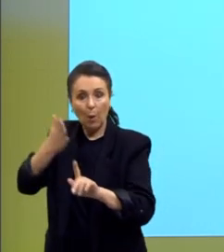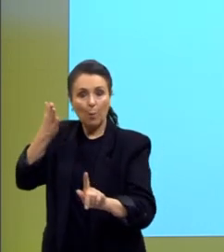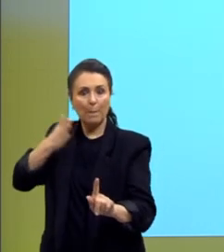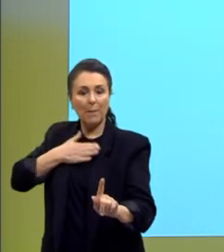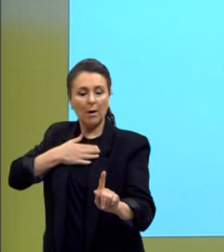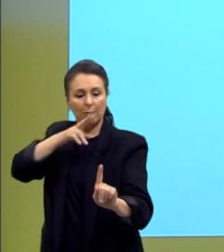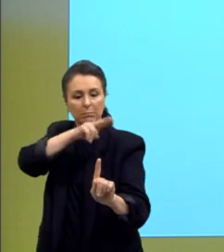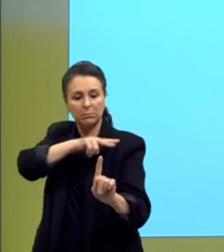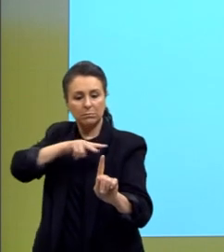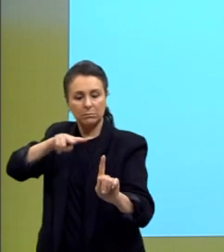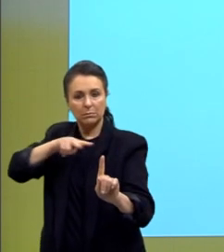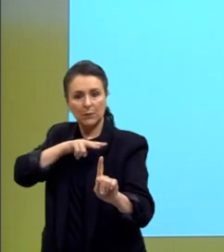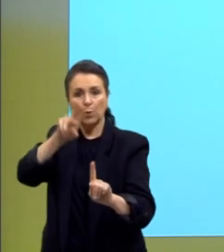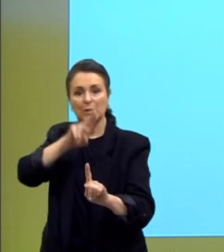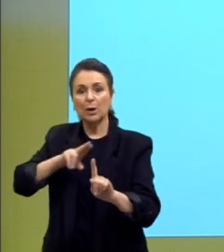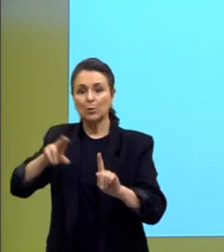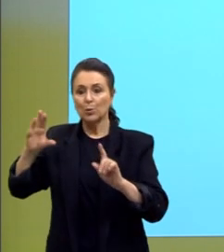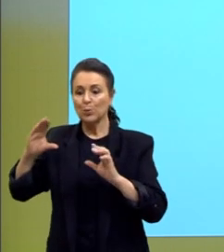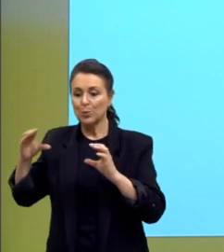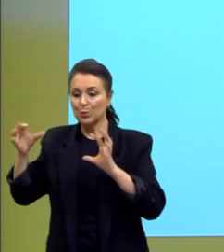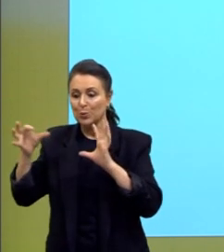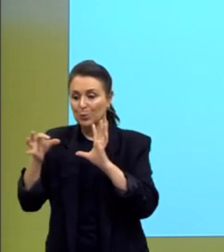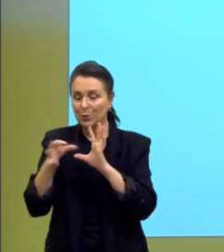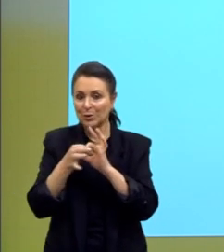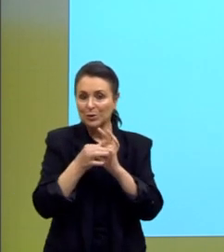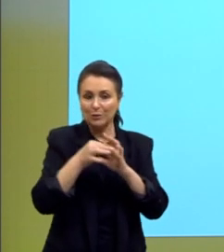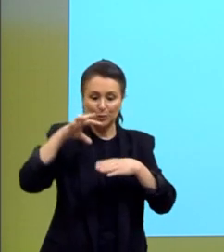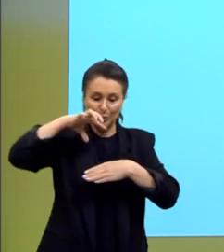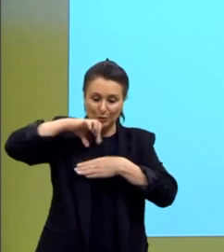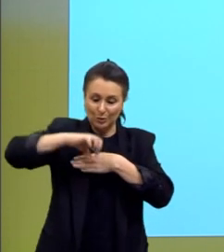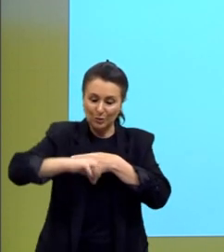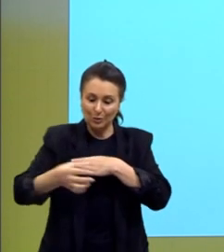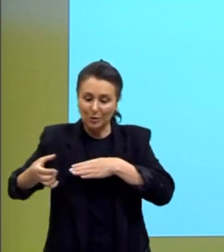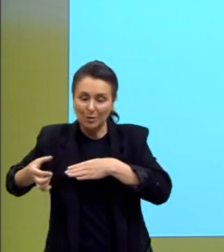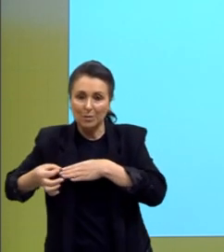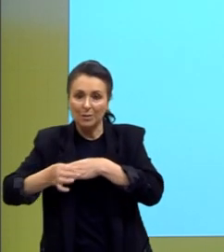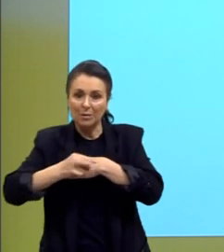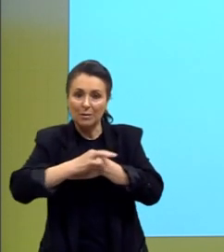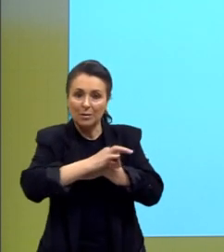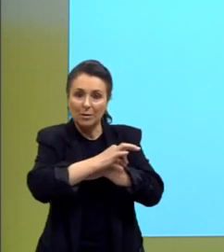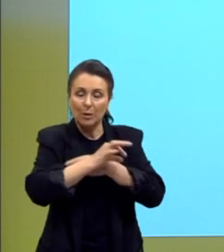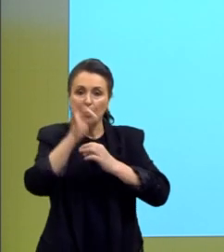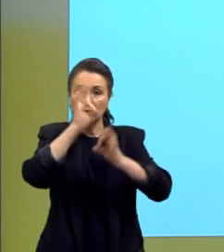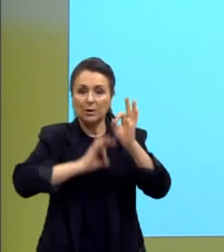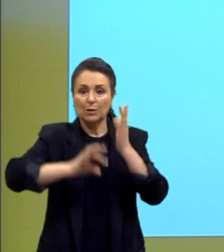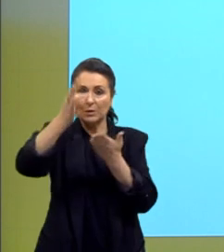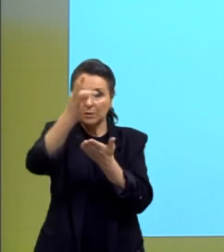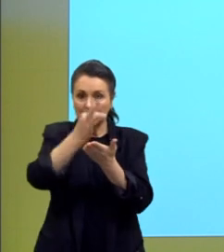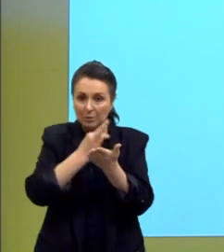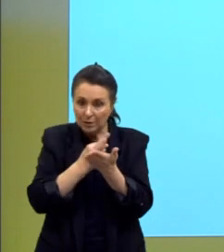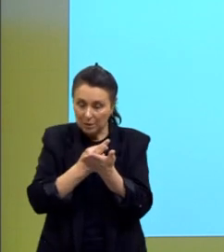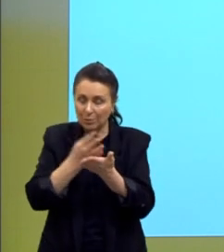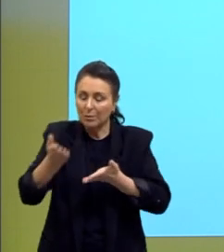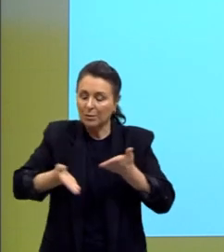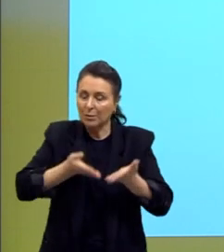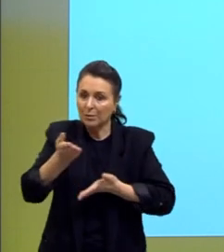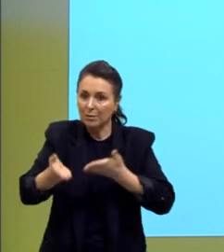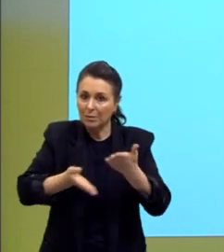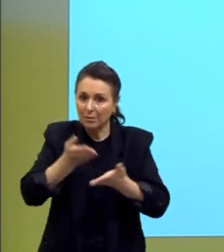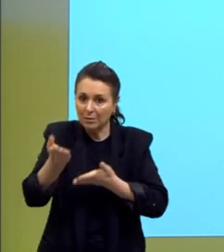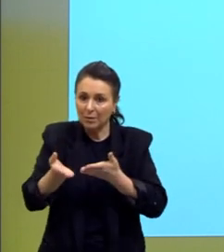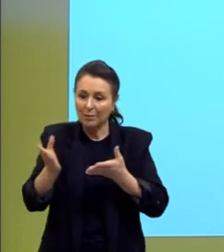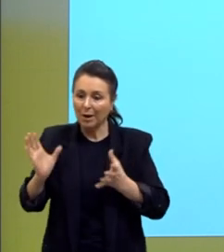partir dos conectivos, dos conectores, dos organizadores textuais, dos elementos que promovem essa